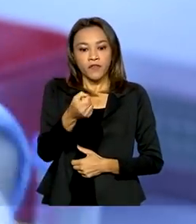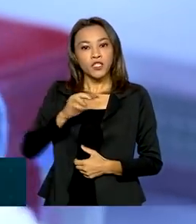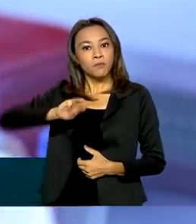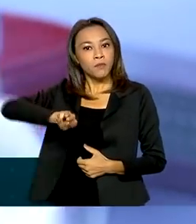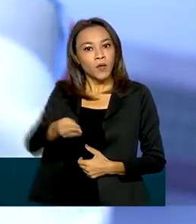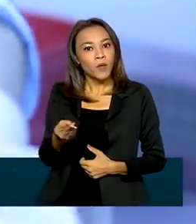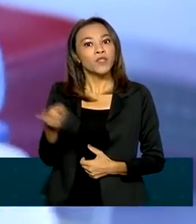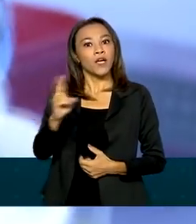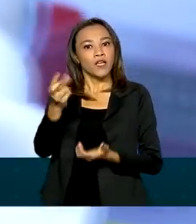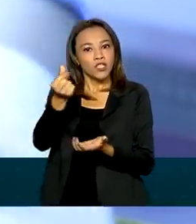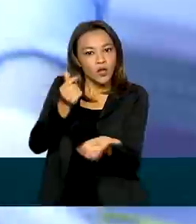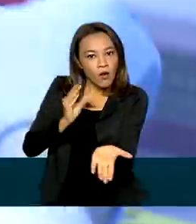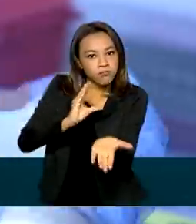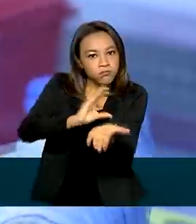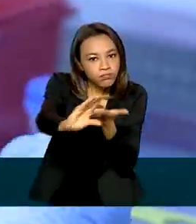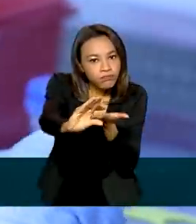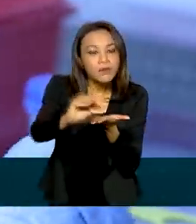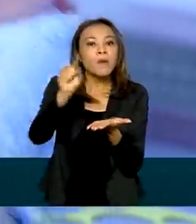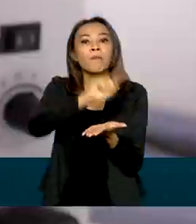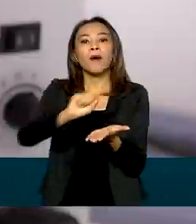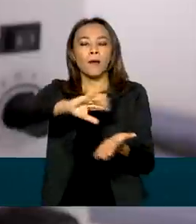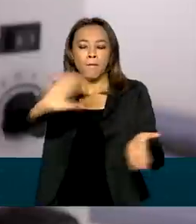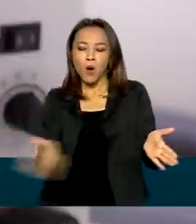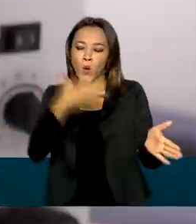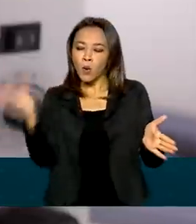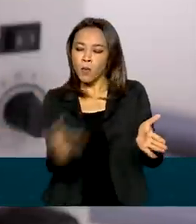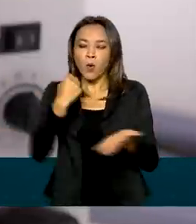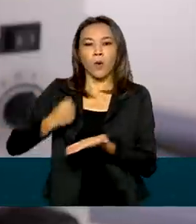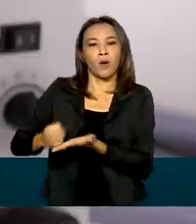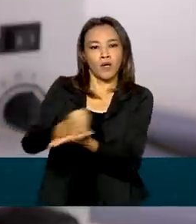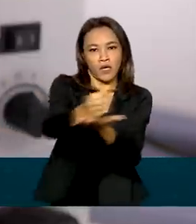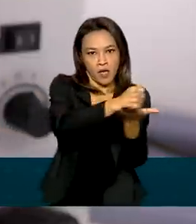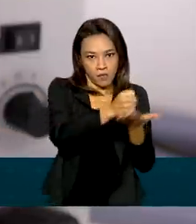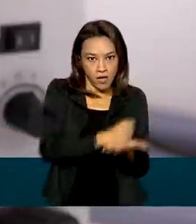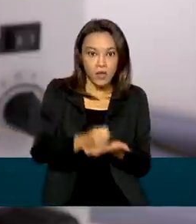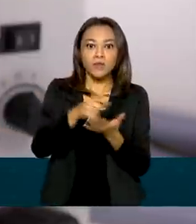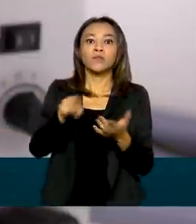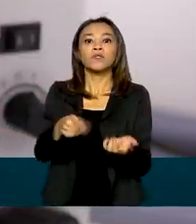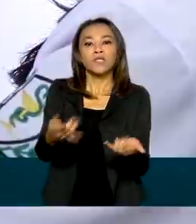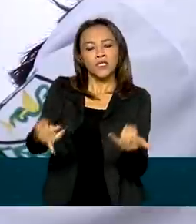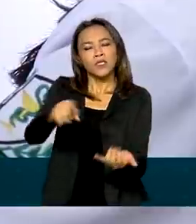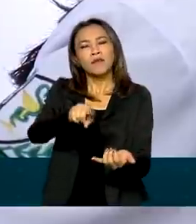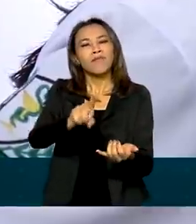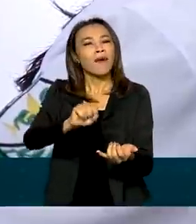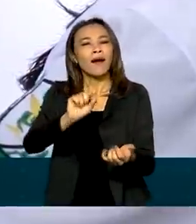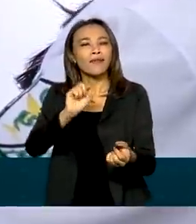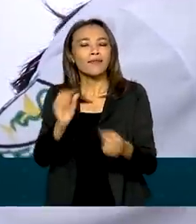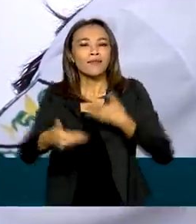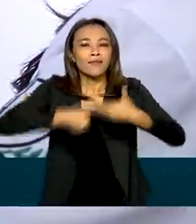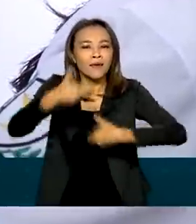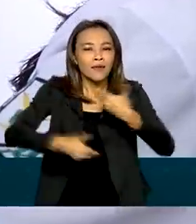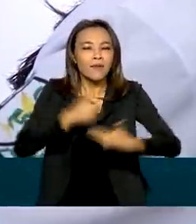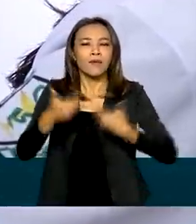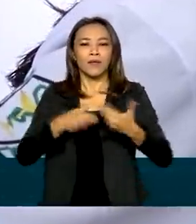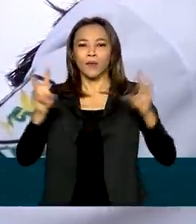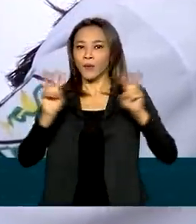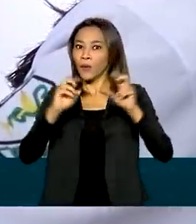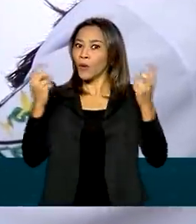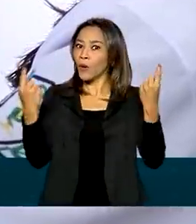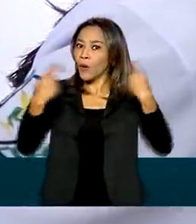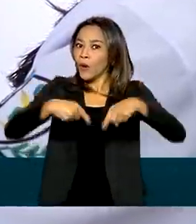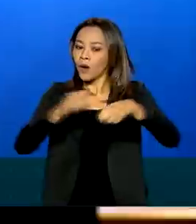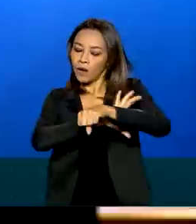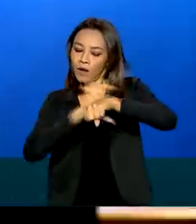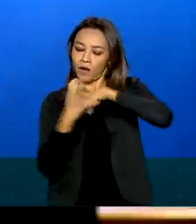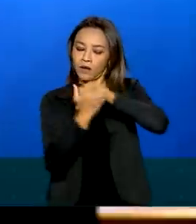investimentos em inovação para a produção de remédios e insumos para o tratamento e prevenção da Covid-19, para o Sistema Único